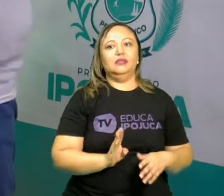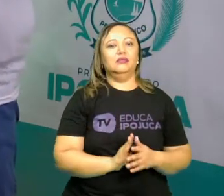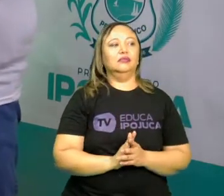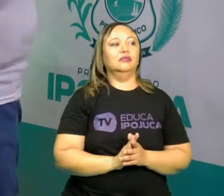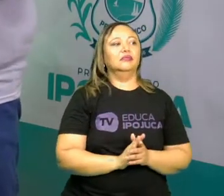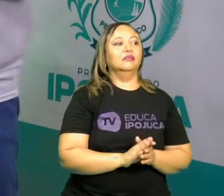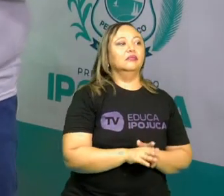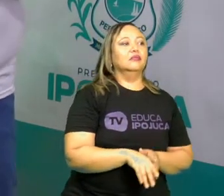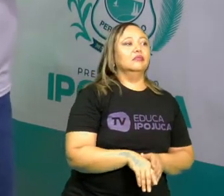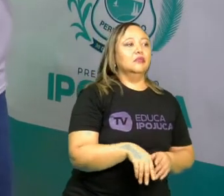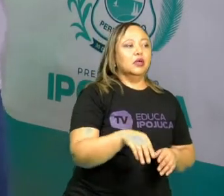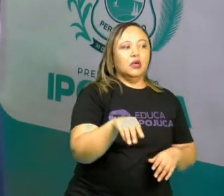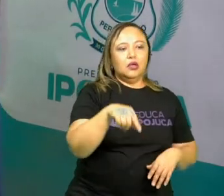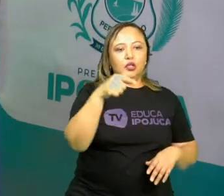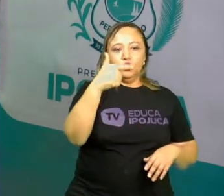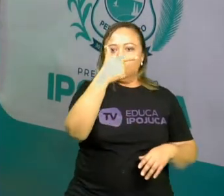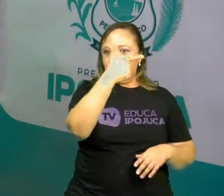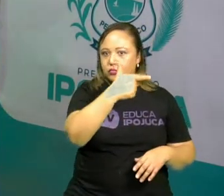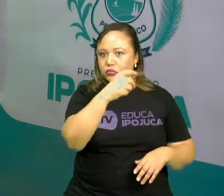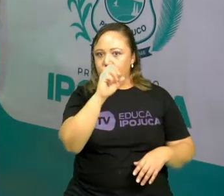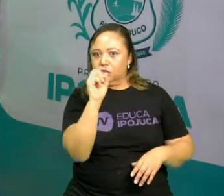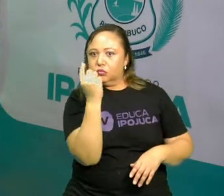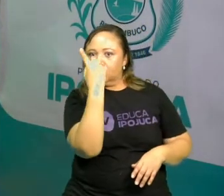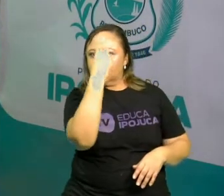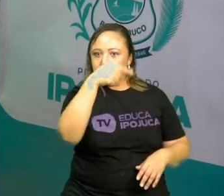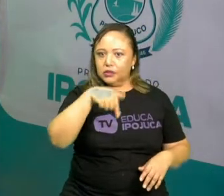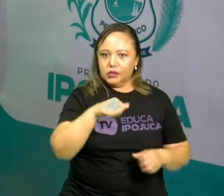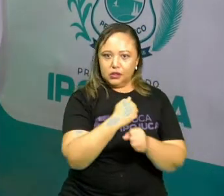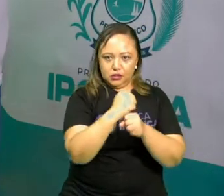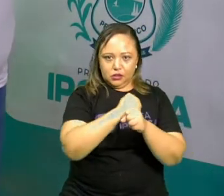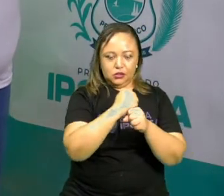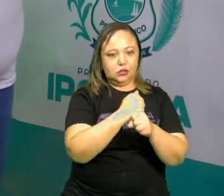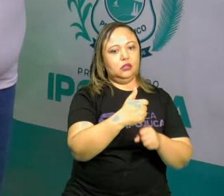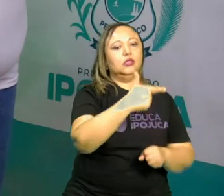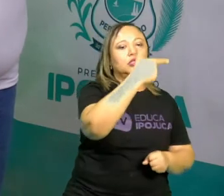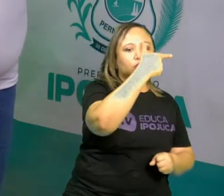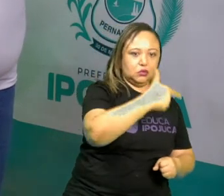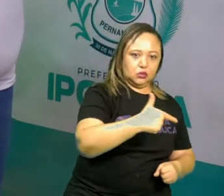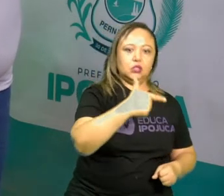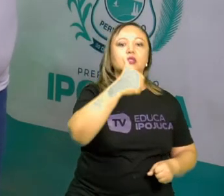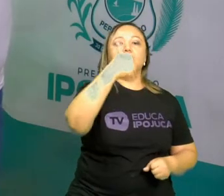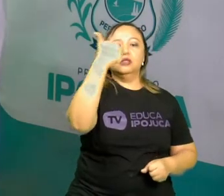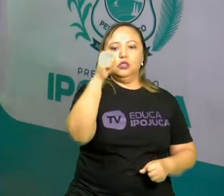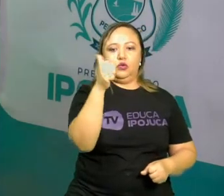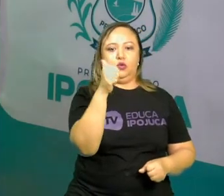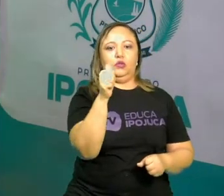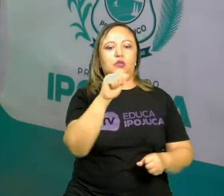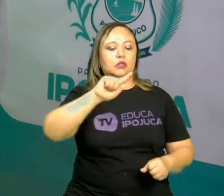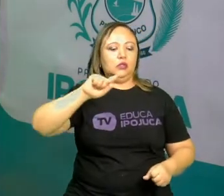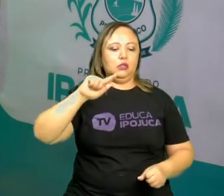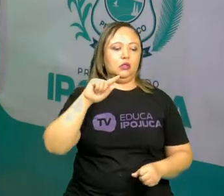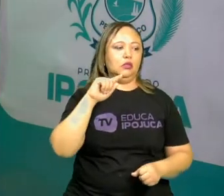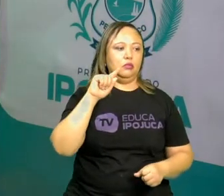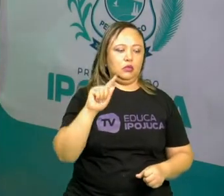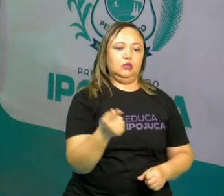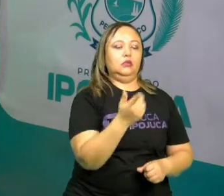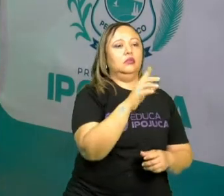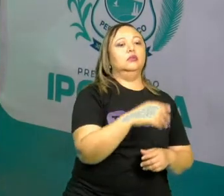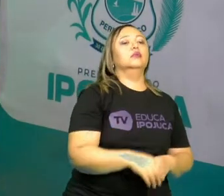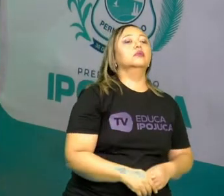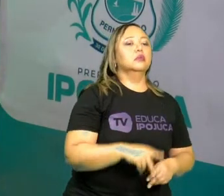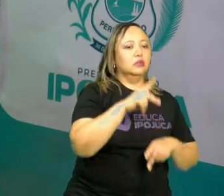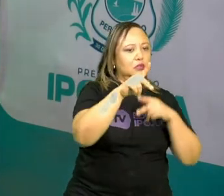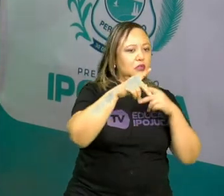Mas segundo esses dados de 2017, a gente tem 211 milhões de habitantes. Beleza? Vamos lá.